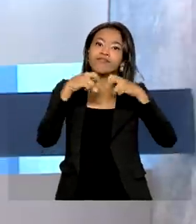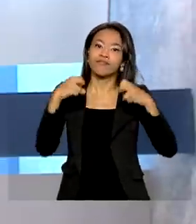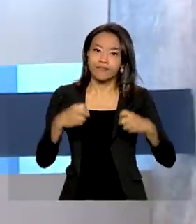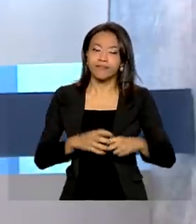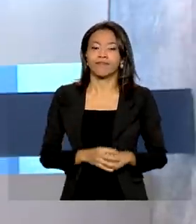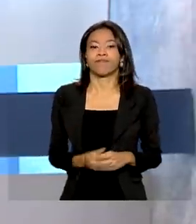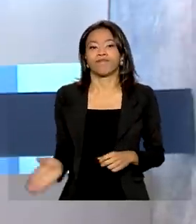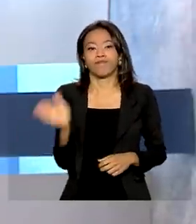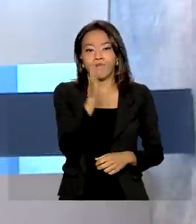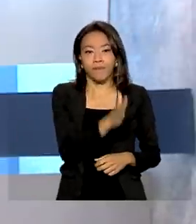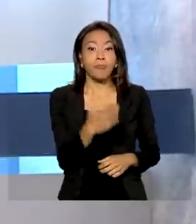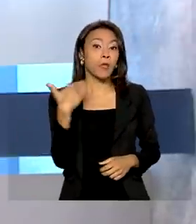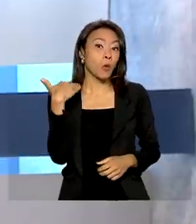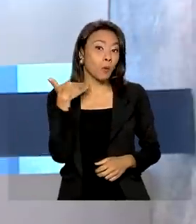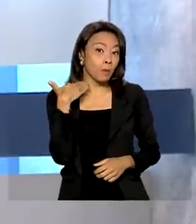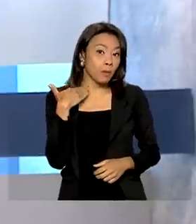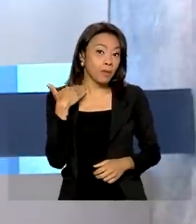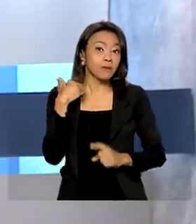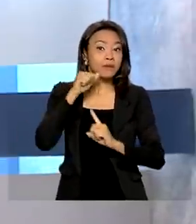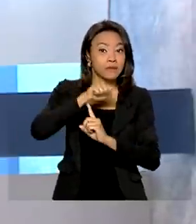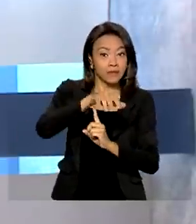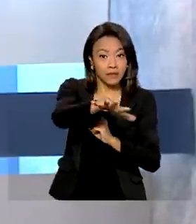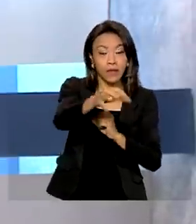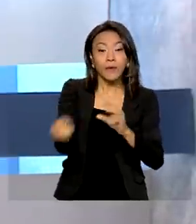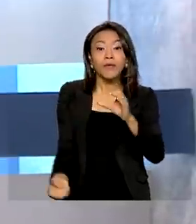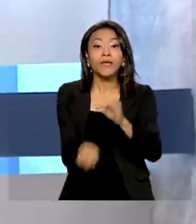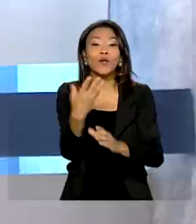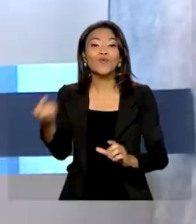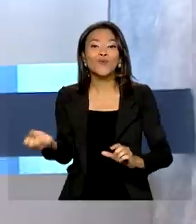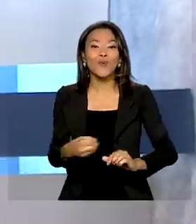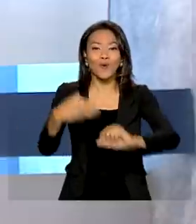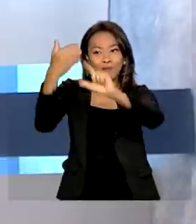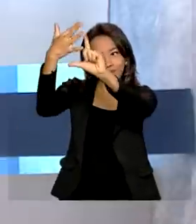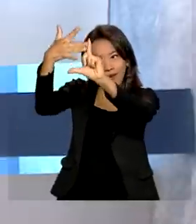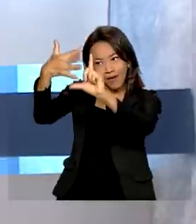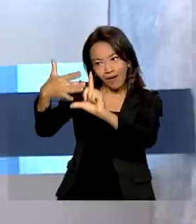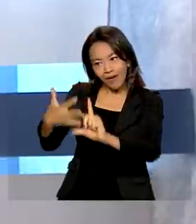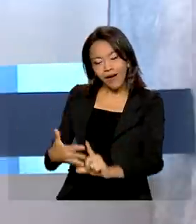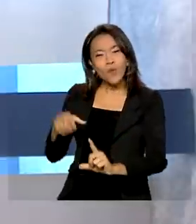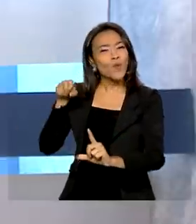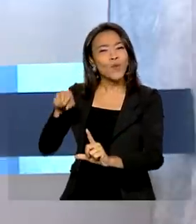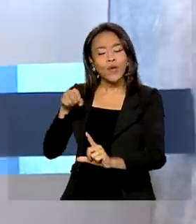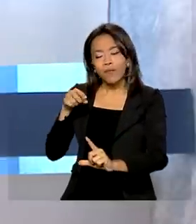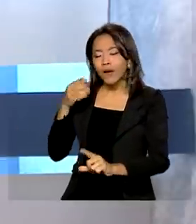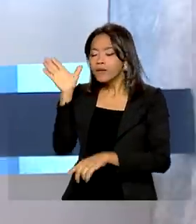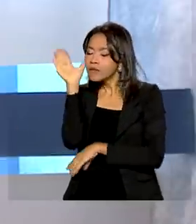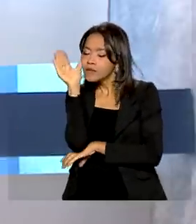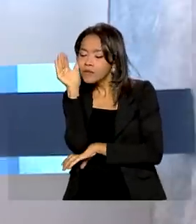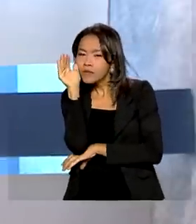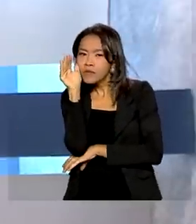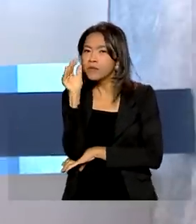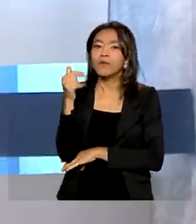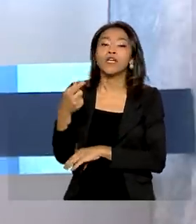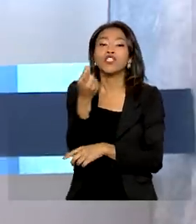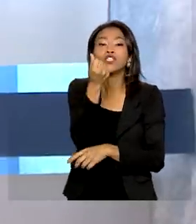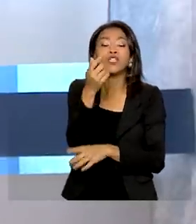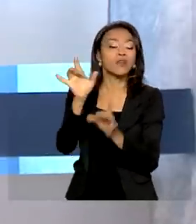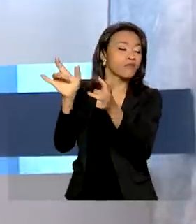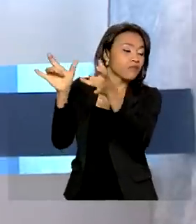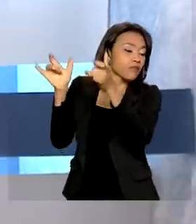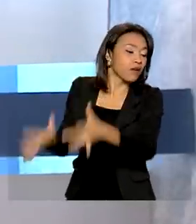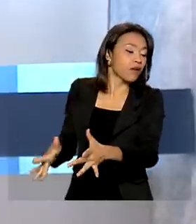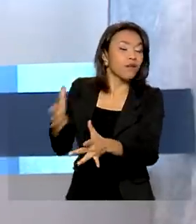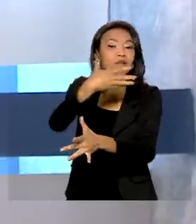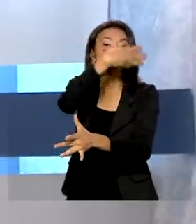O Banco Central criou um novo site para fazer a consulta ao dinheiro esquecido em bancos e instituições financeiras. O